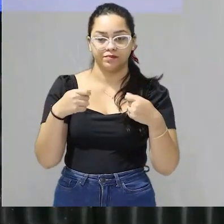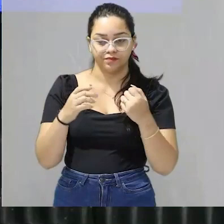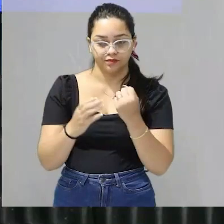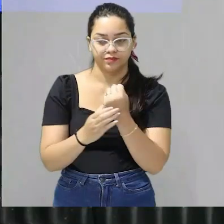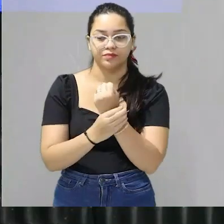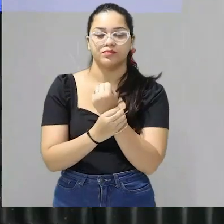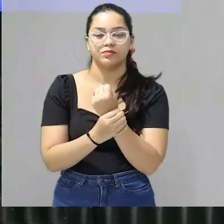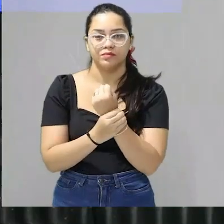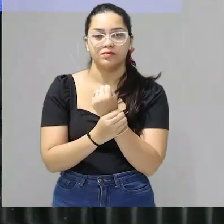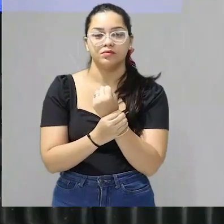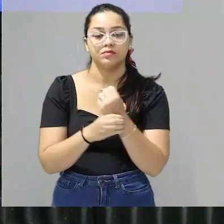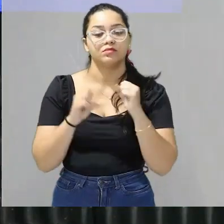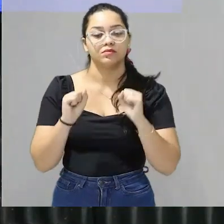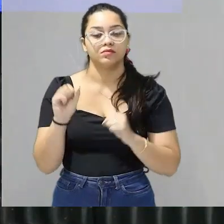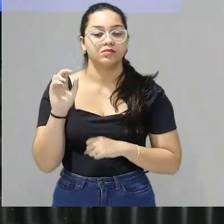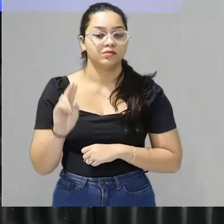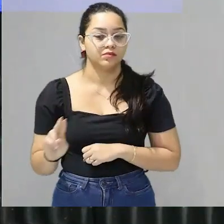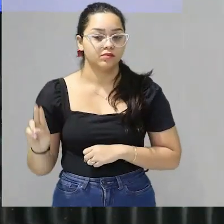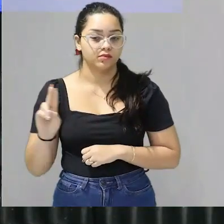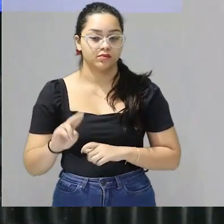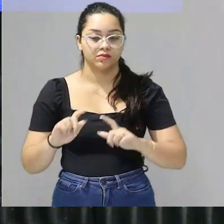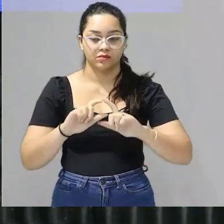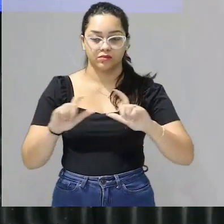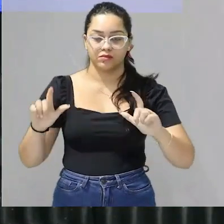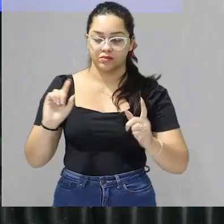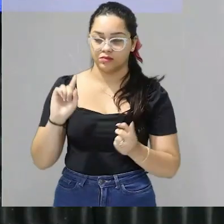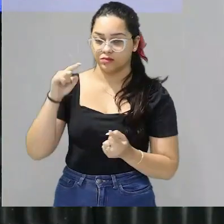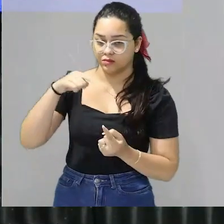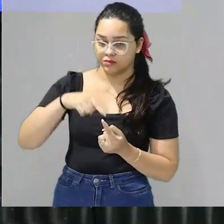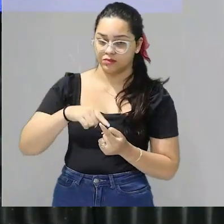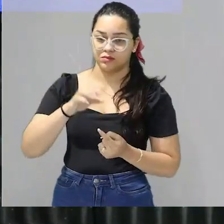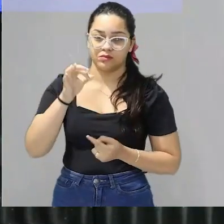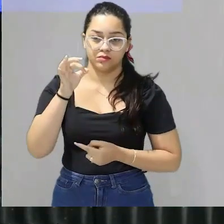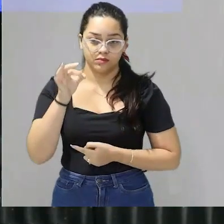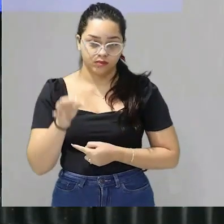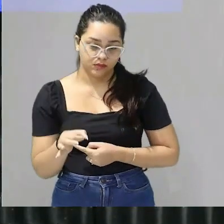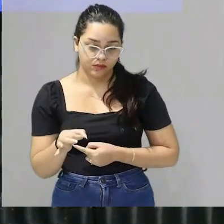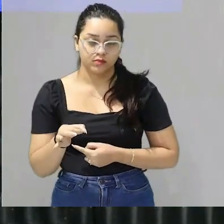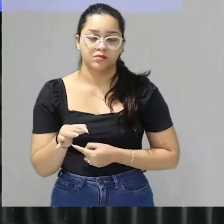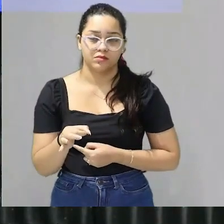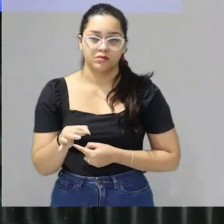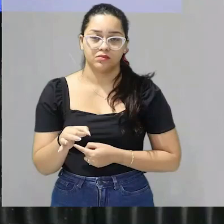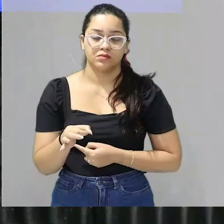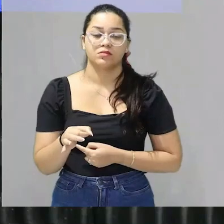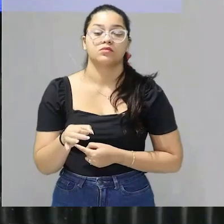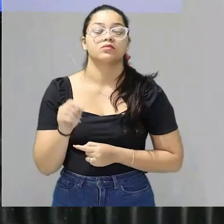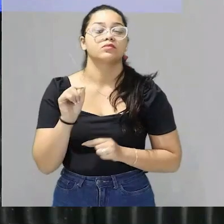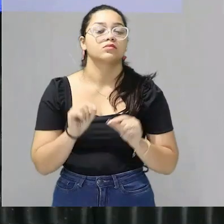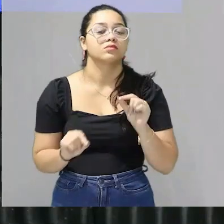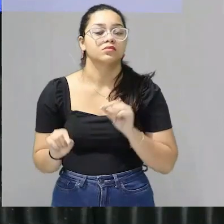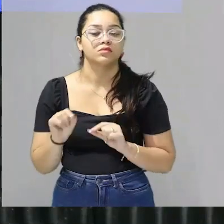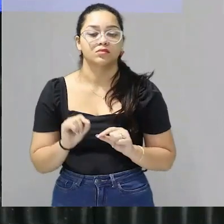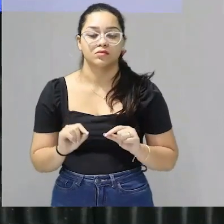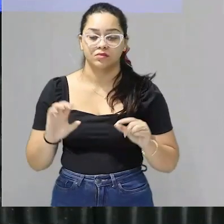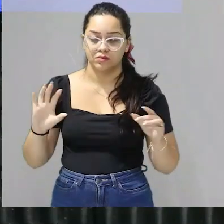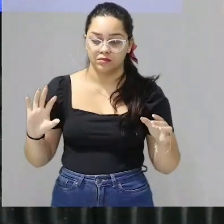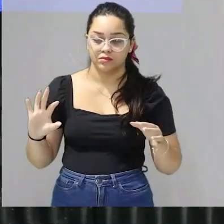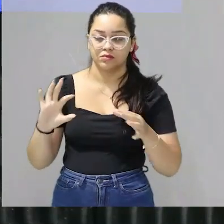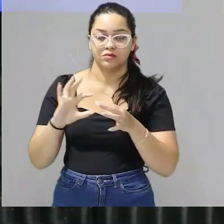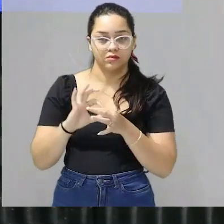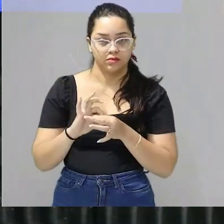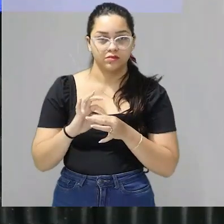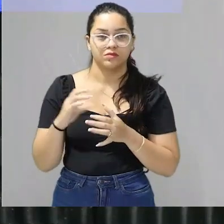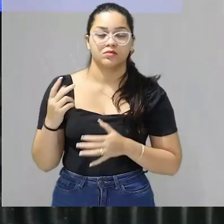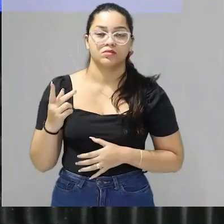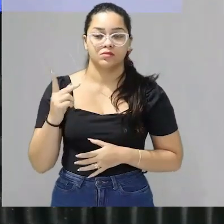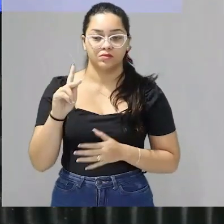segurança para utilizar um título objetivo coerente coeso que realmente esteja conectado com